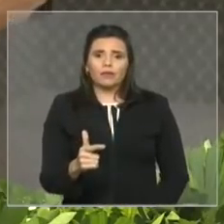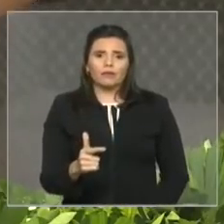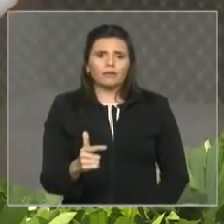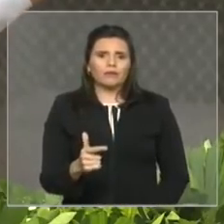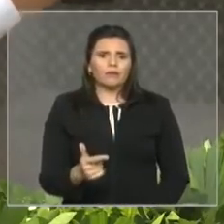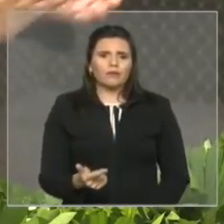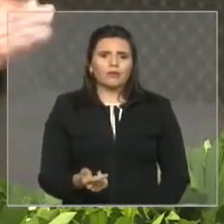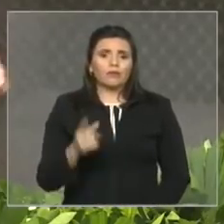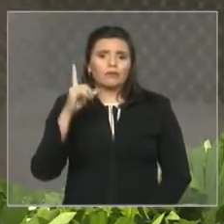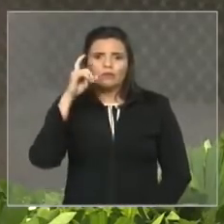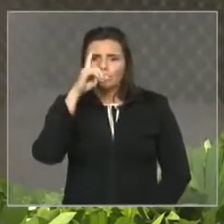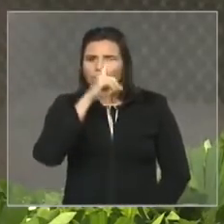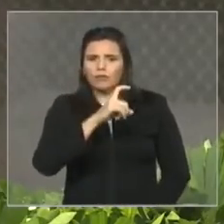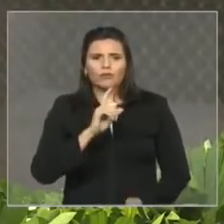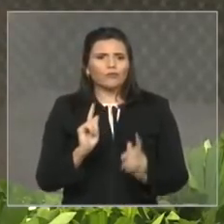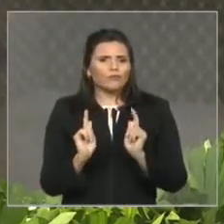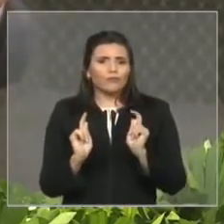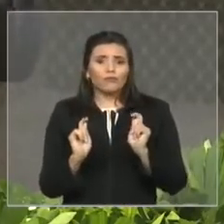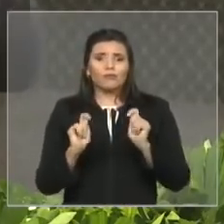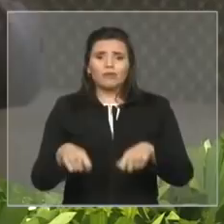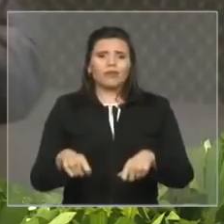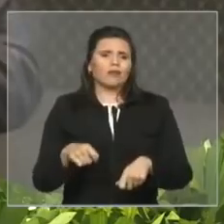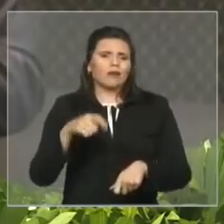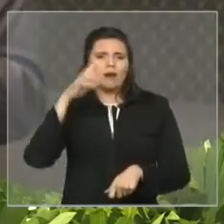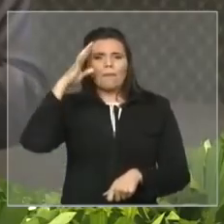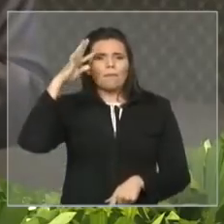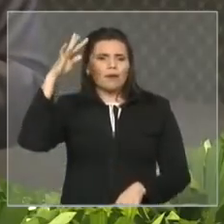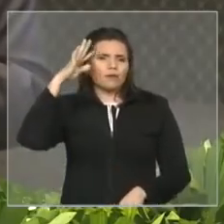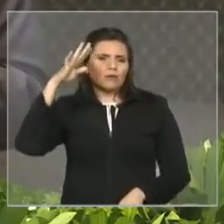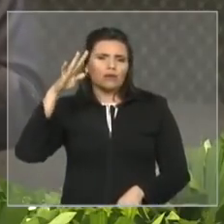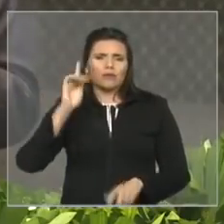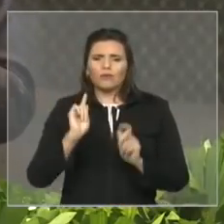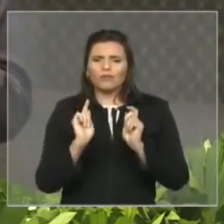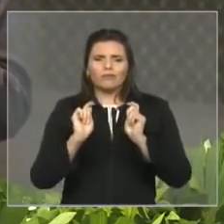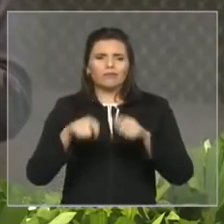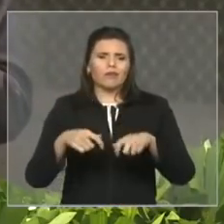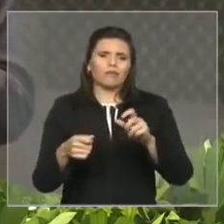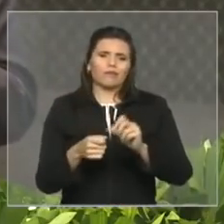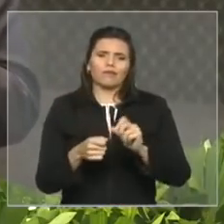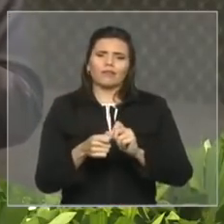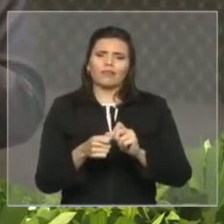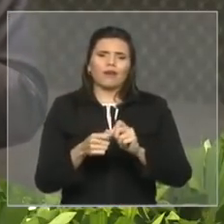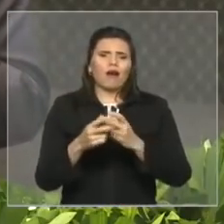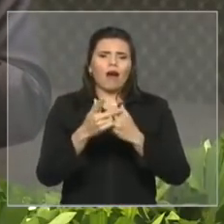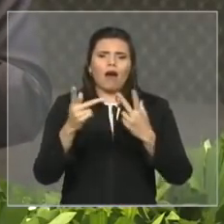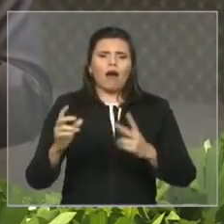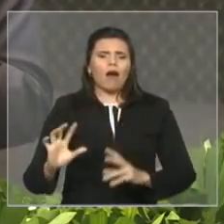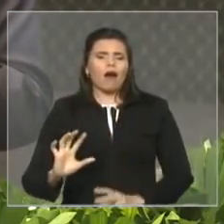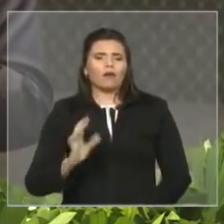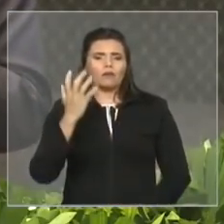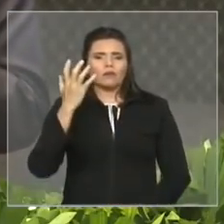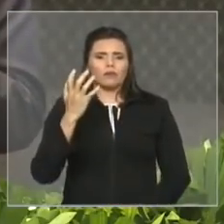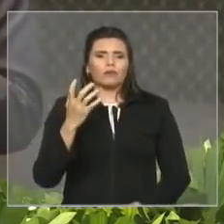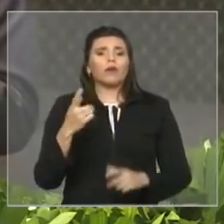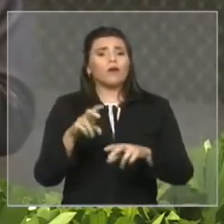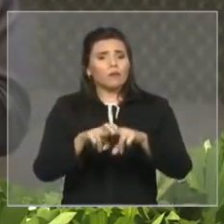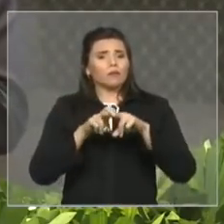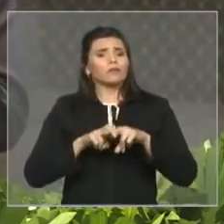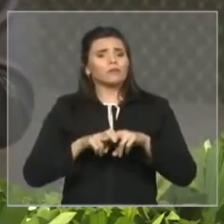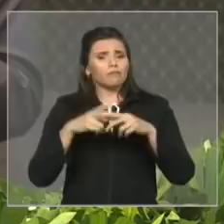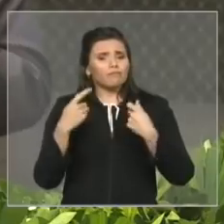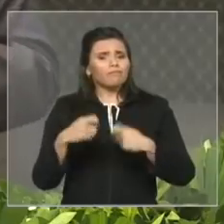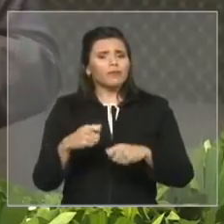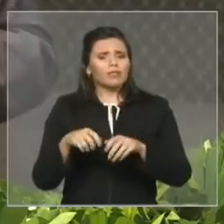condições de nós sonharmos e concretizar os nossos sonhos. É claro que o equilíbrio fiscal não é um fim em si